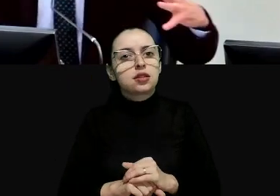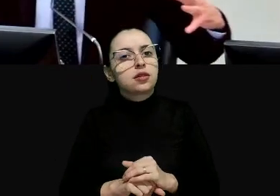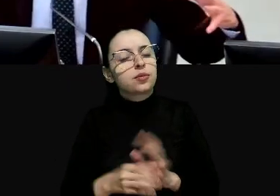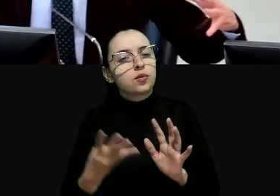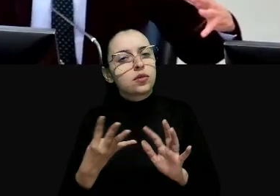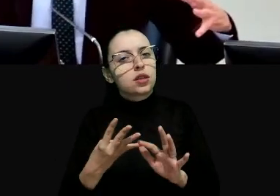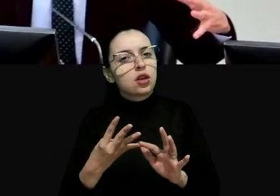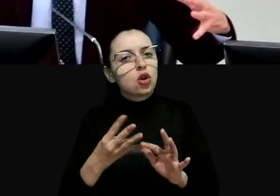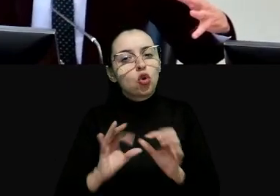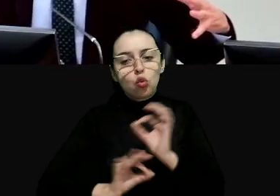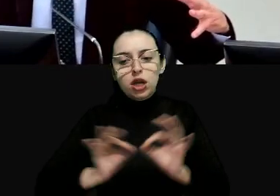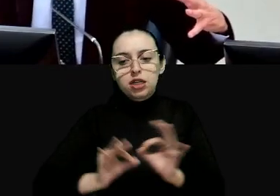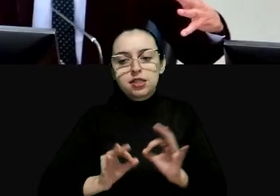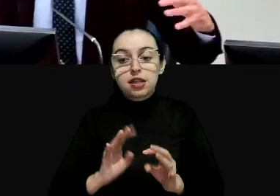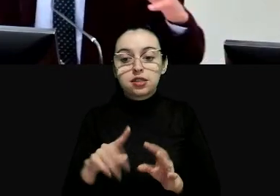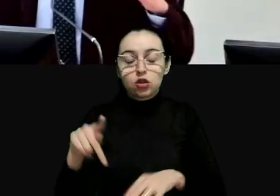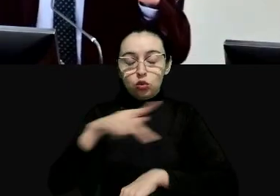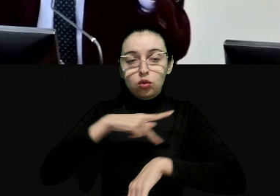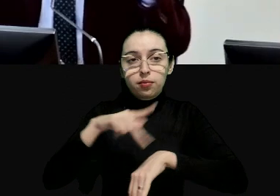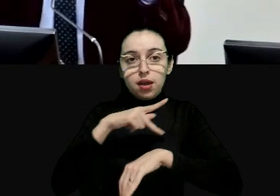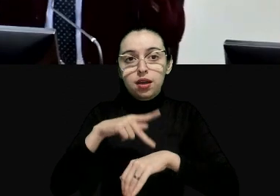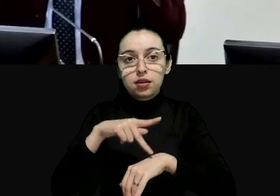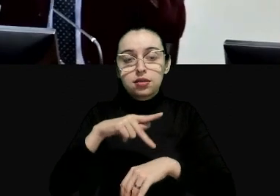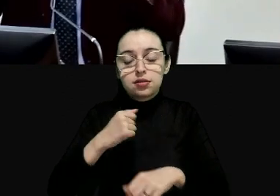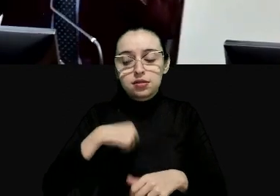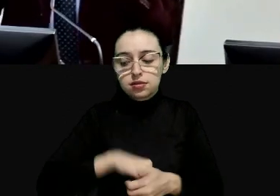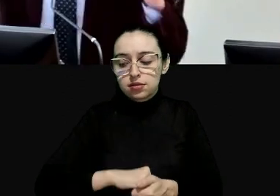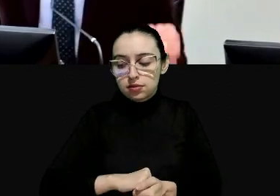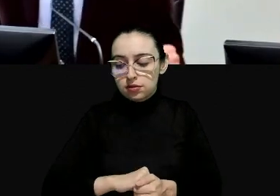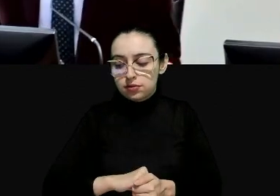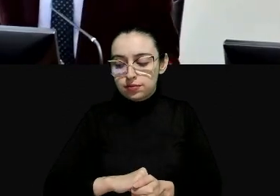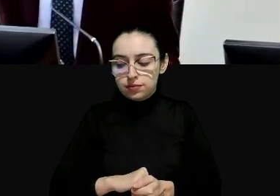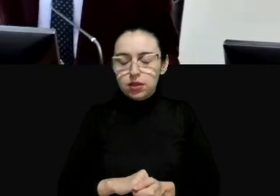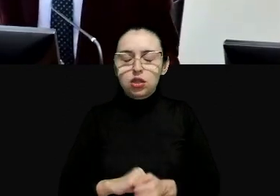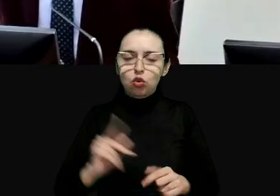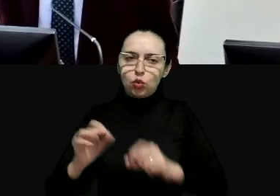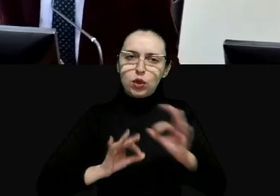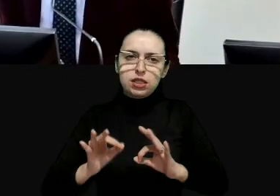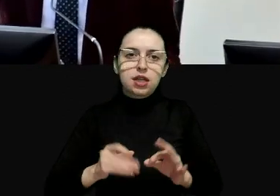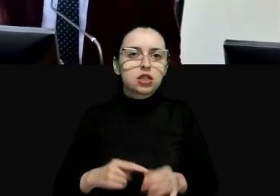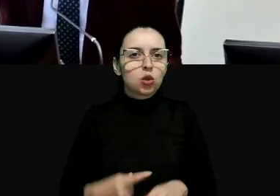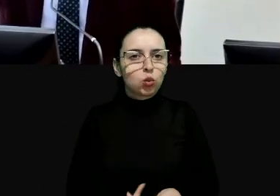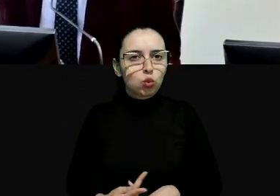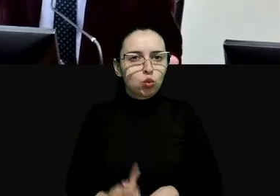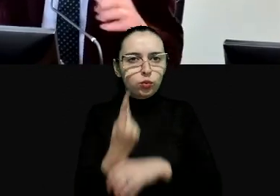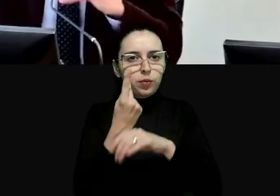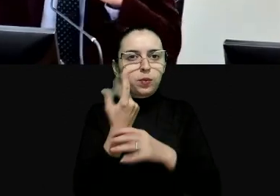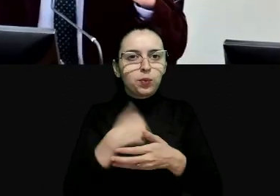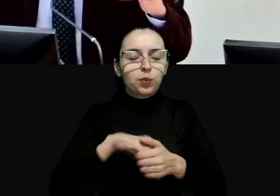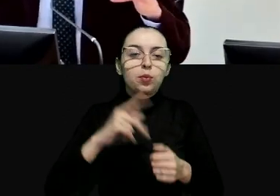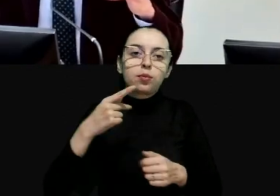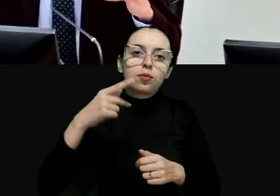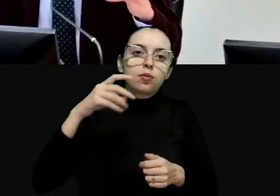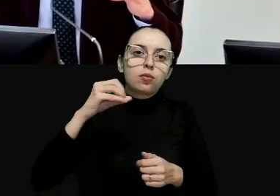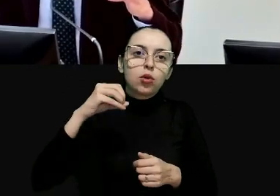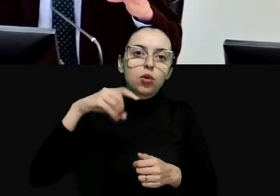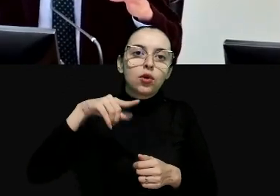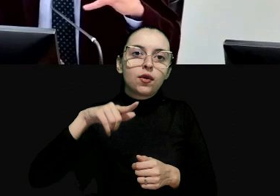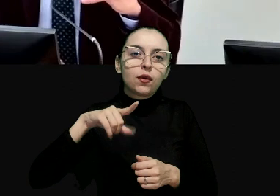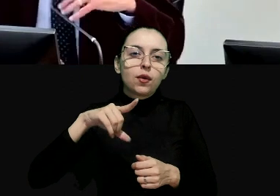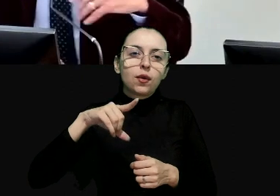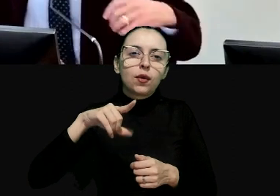organización federal do país e é dizer é a organización do poder e algumas